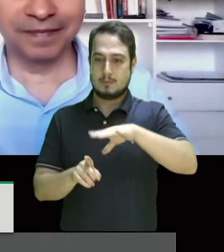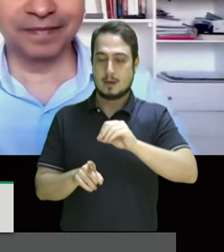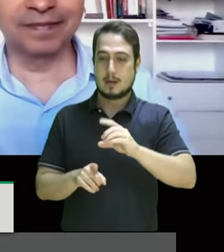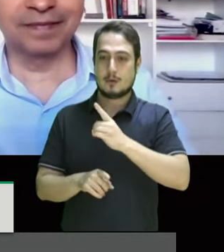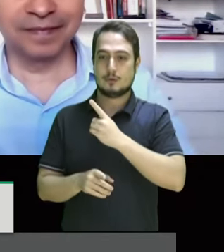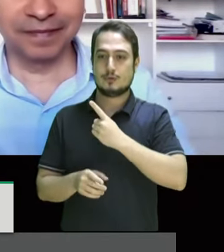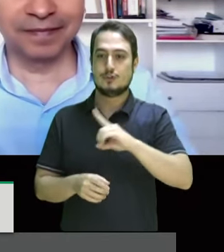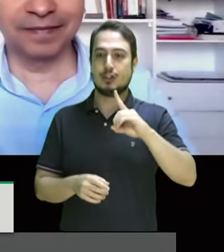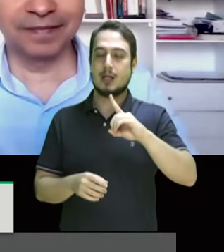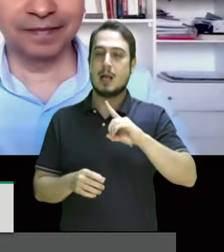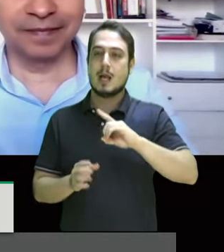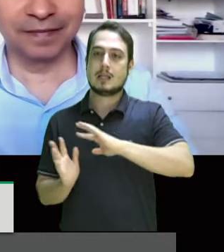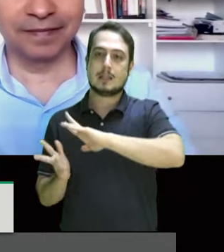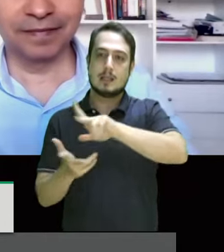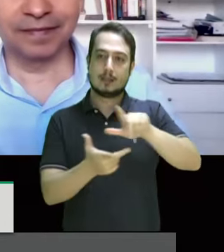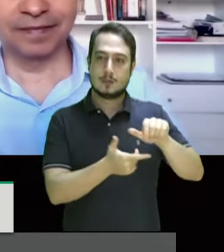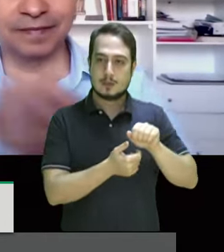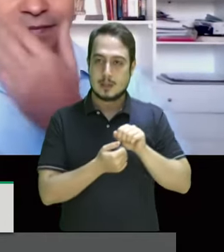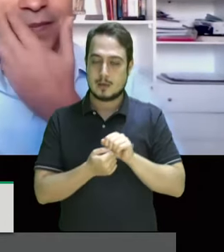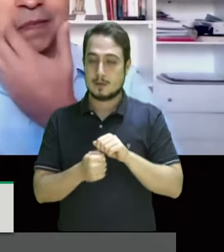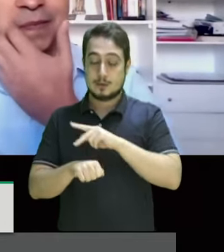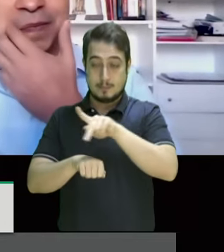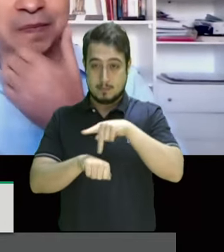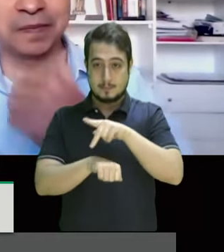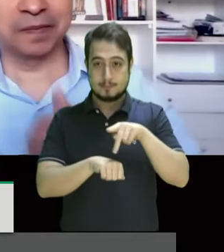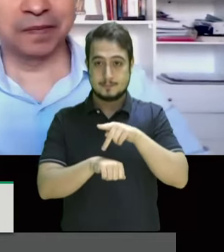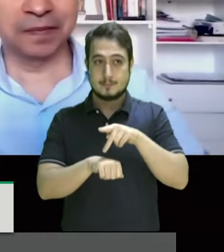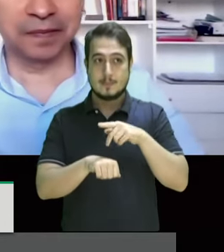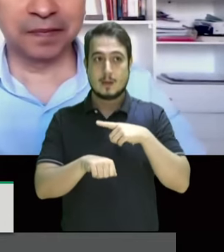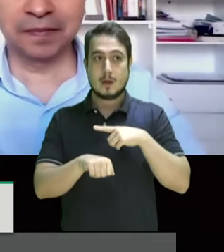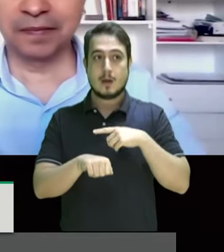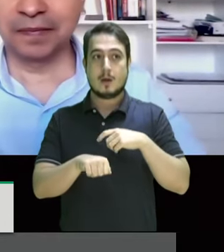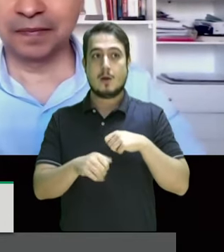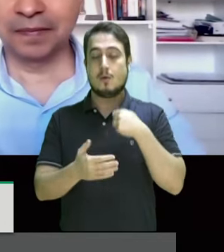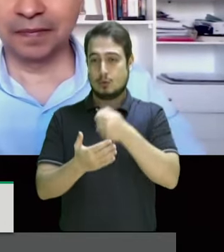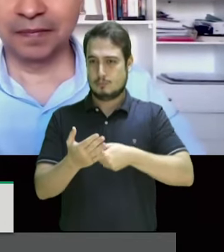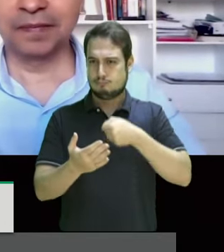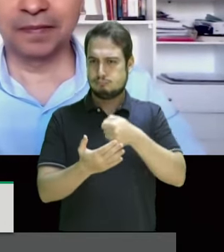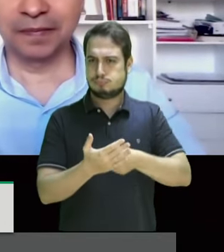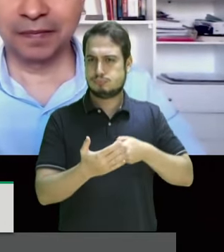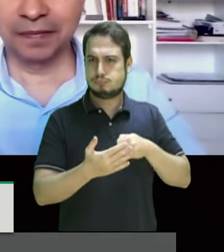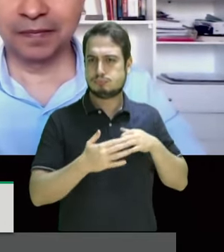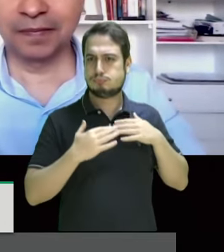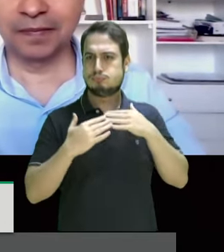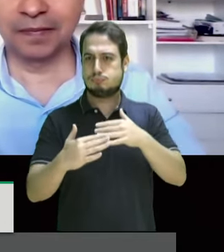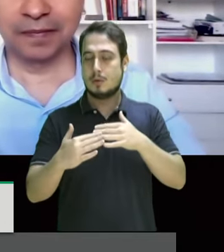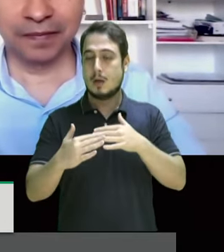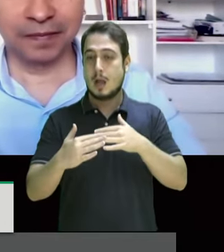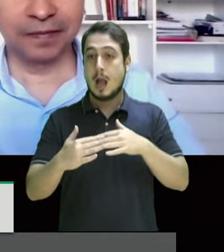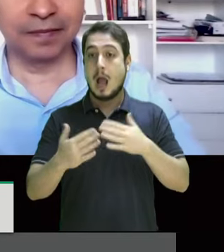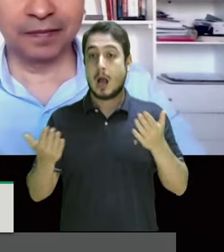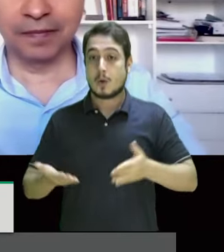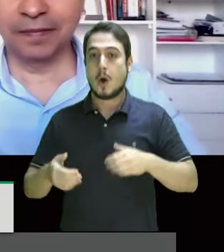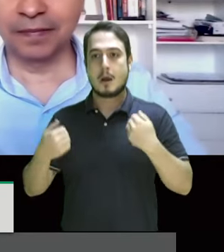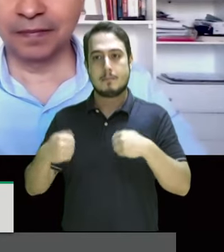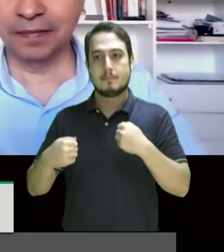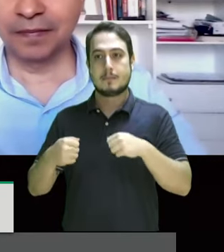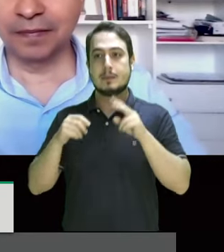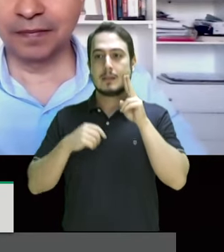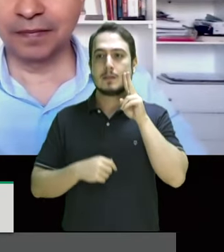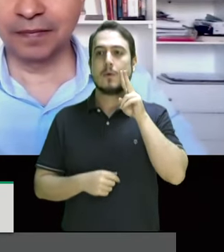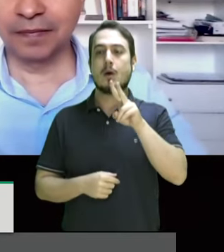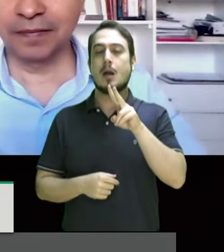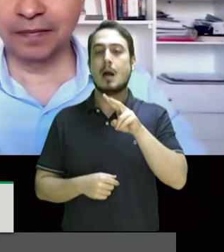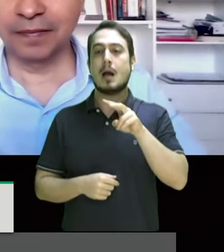de denúncia contra o racismo dia de luta 13 de luta onde nós fomos para as ruas é necessário olhar cadê o